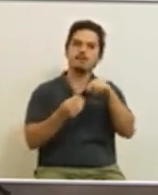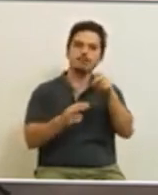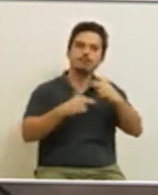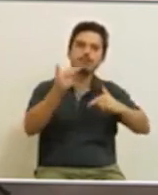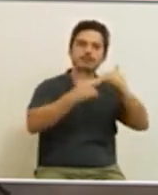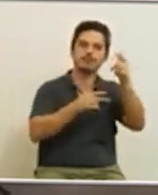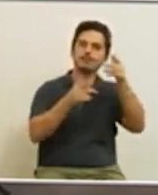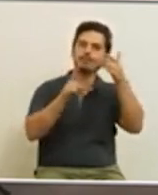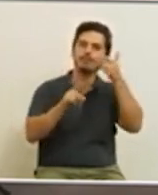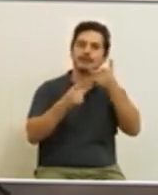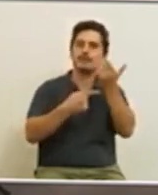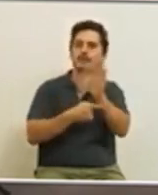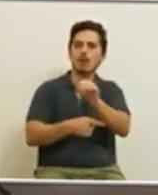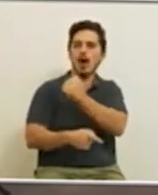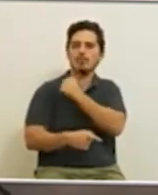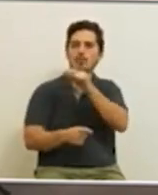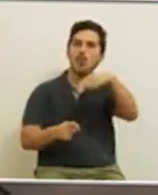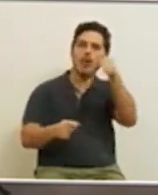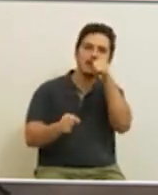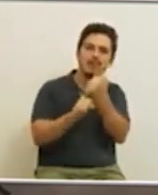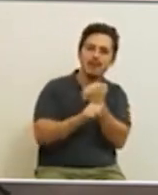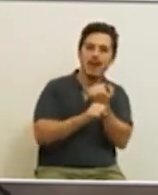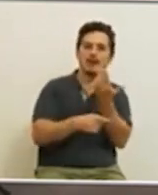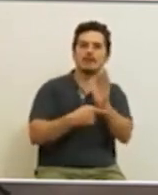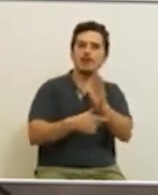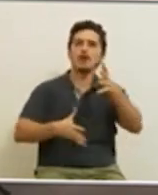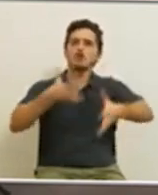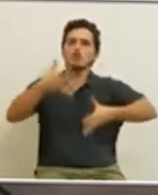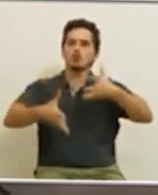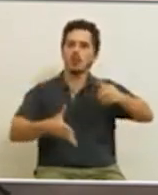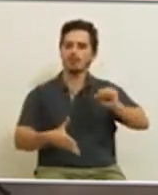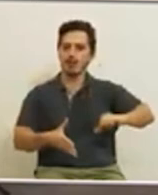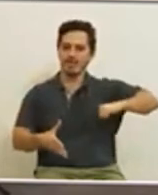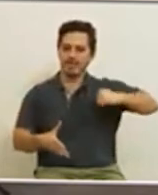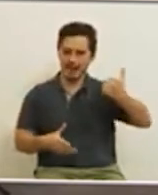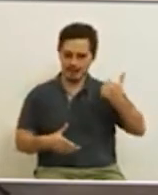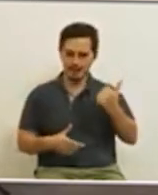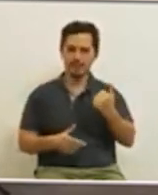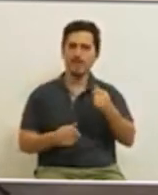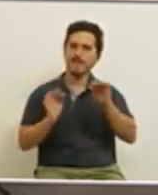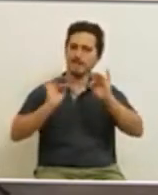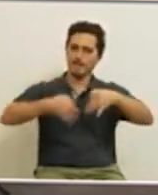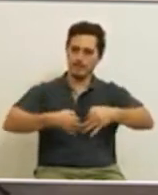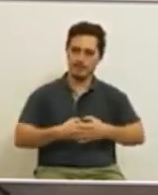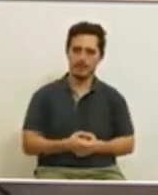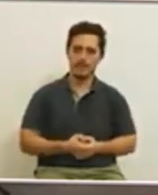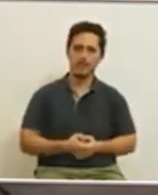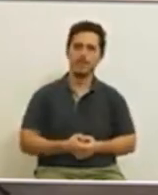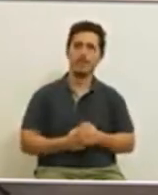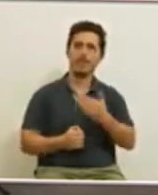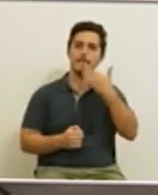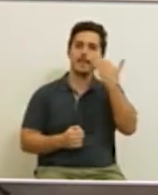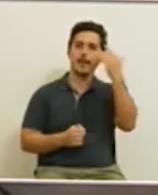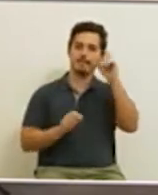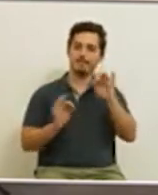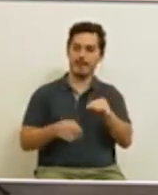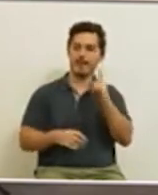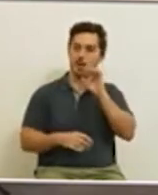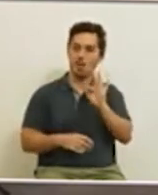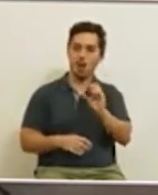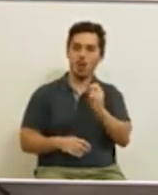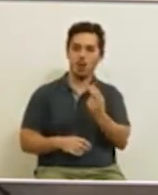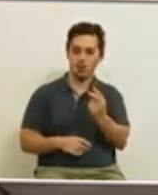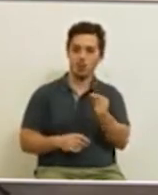construídos dedicados, por exemplo, à habitação ou outras atividades, como, por exemplo, indústrias verdes. E termino. Termina amanhã, dia 4 de